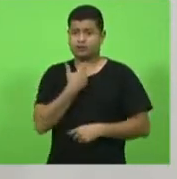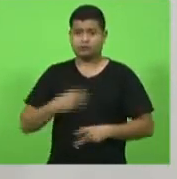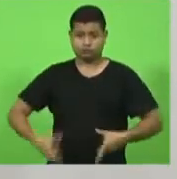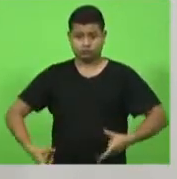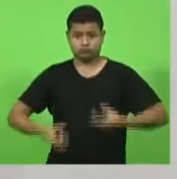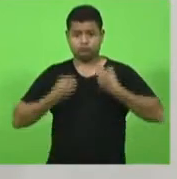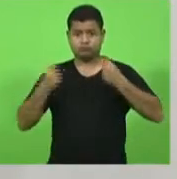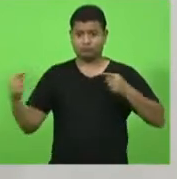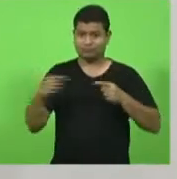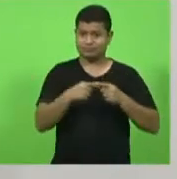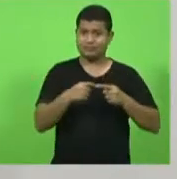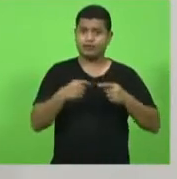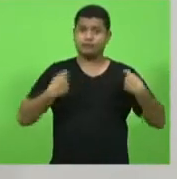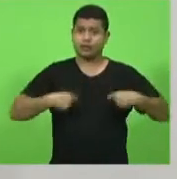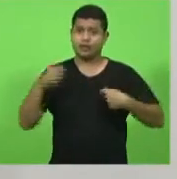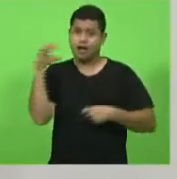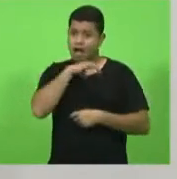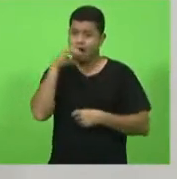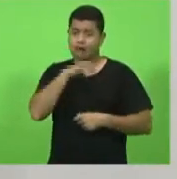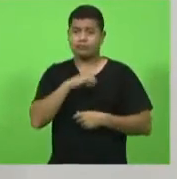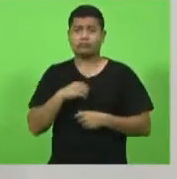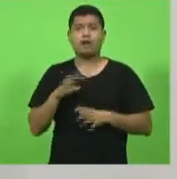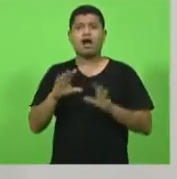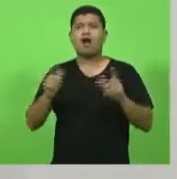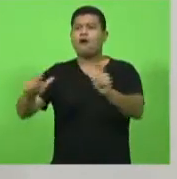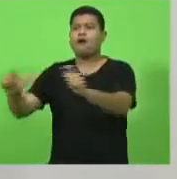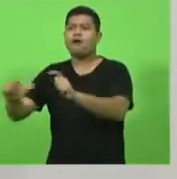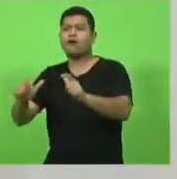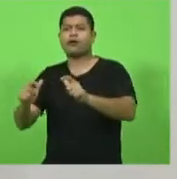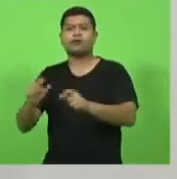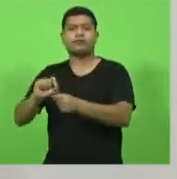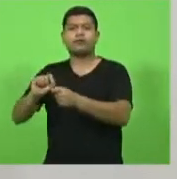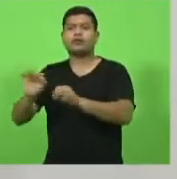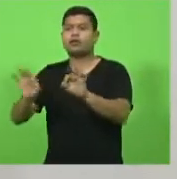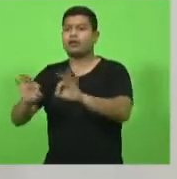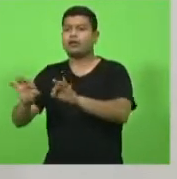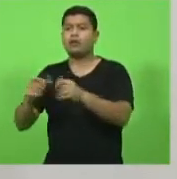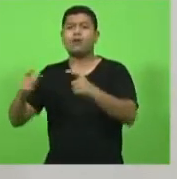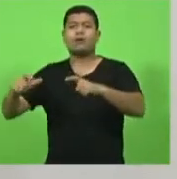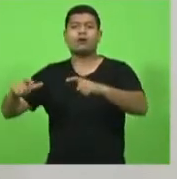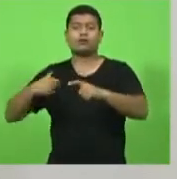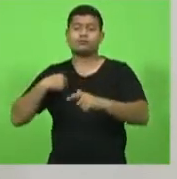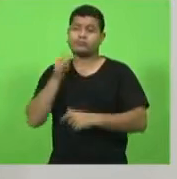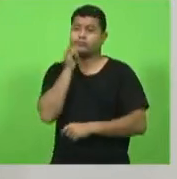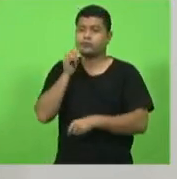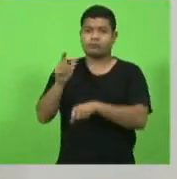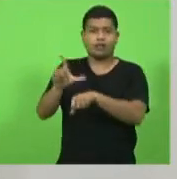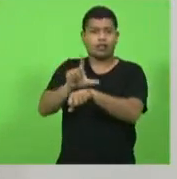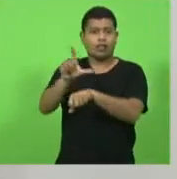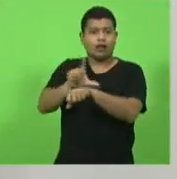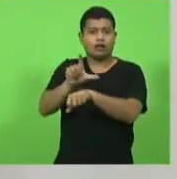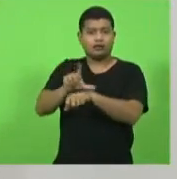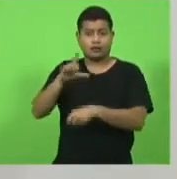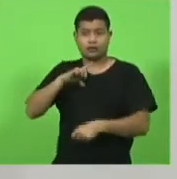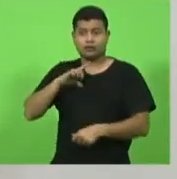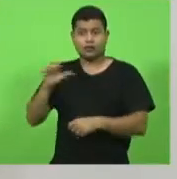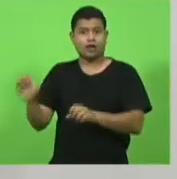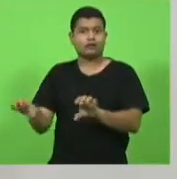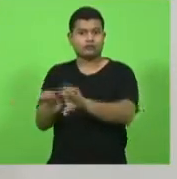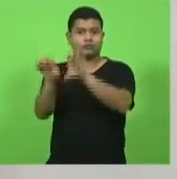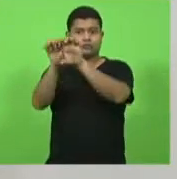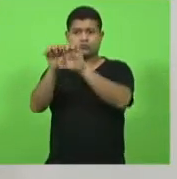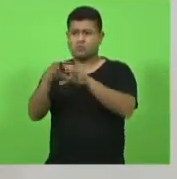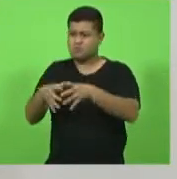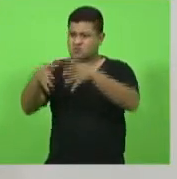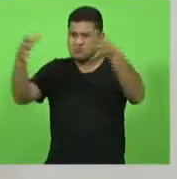ah mas aonde vai ser feito em unidades por exemplo lajes que tem uma estrutura gigantesca de um hospital que